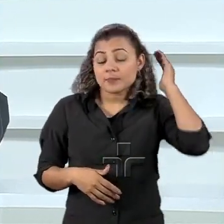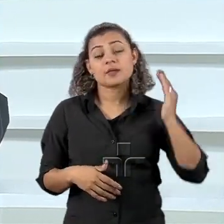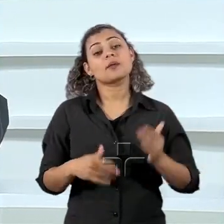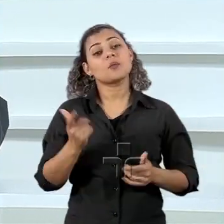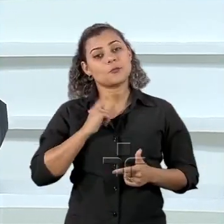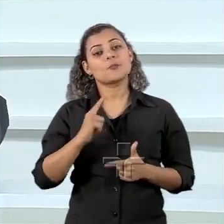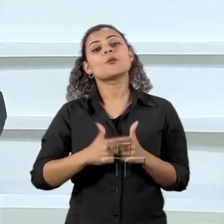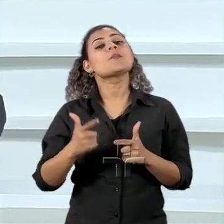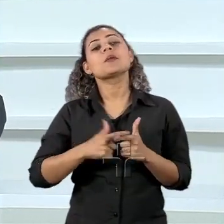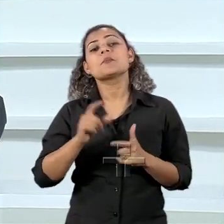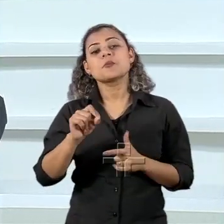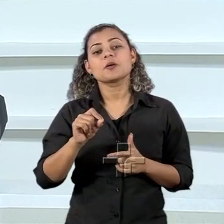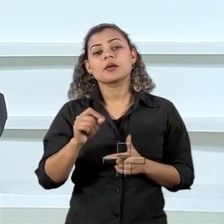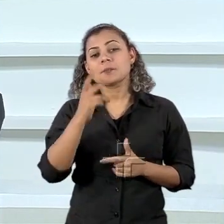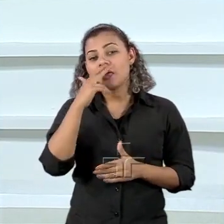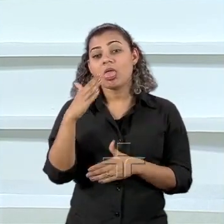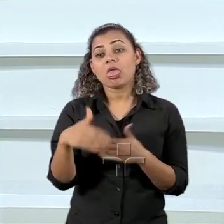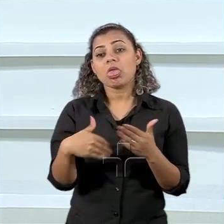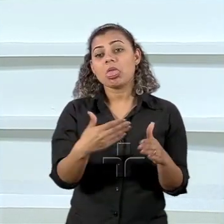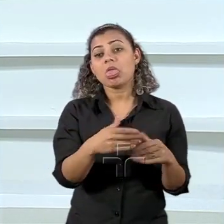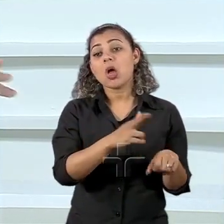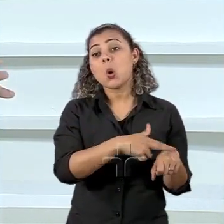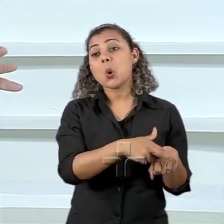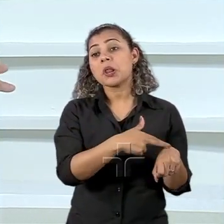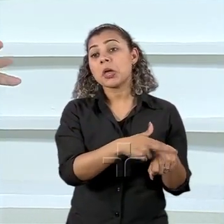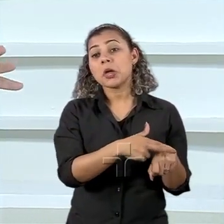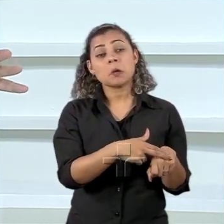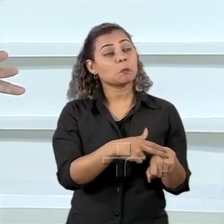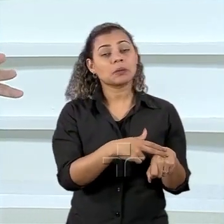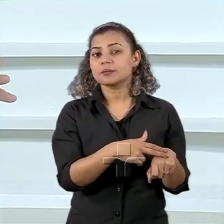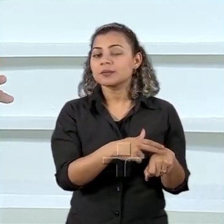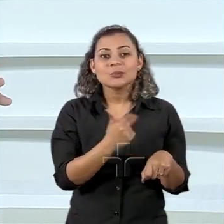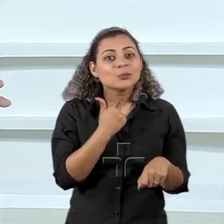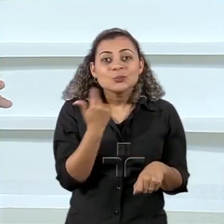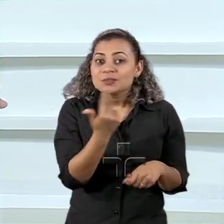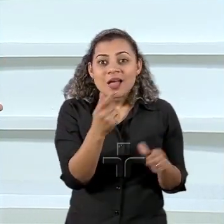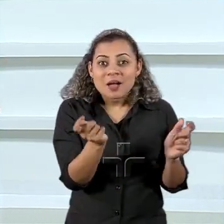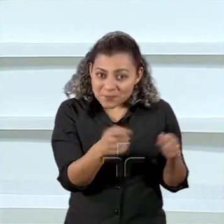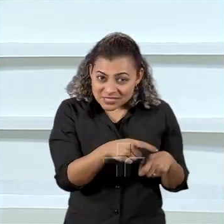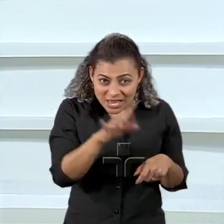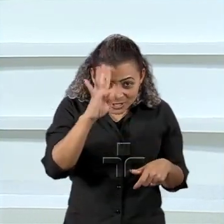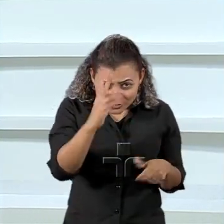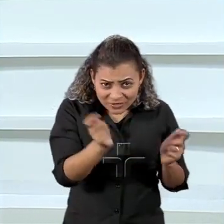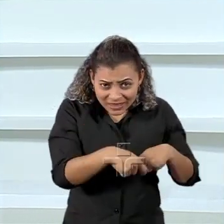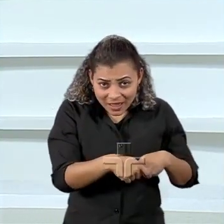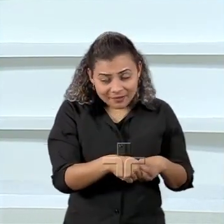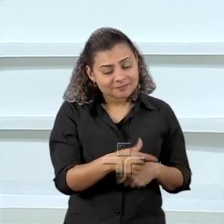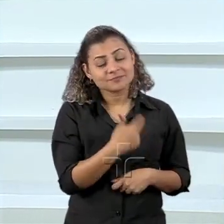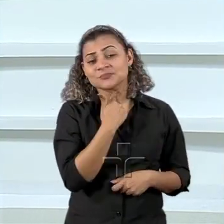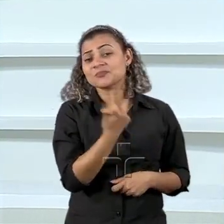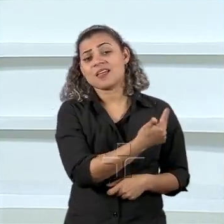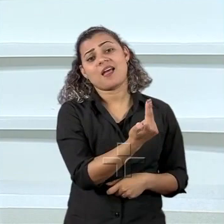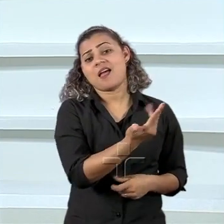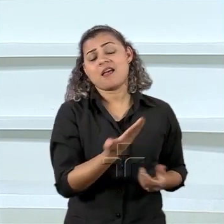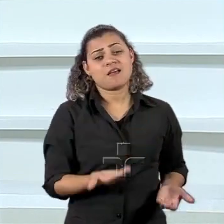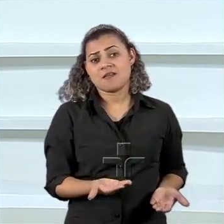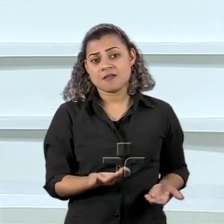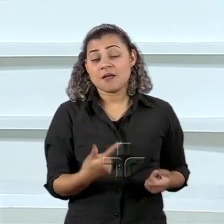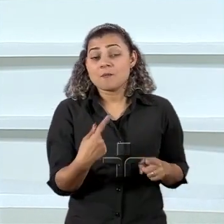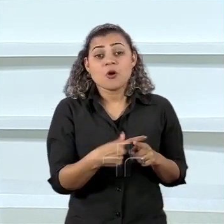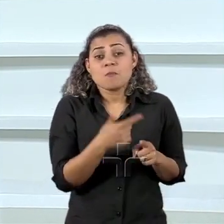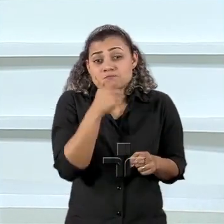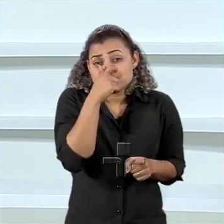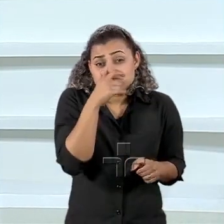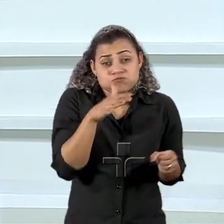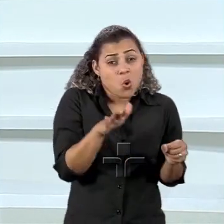foi empurrado para Roraima que não tem a menor capacidade para resolver o assunto já tem muitos